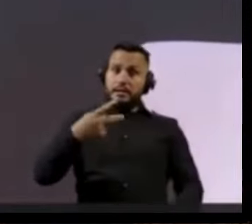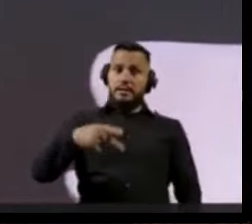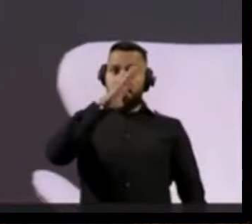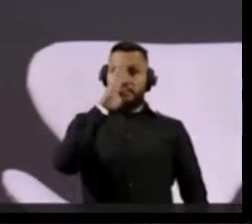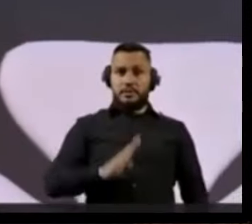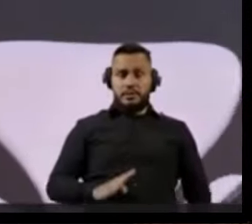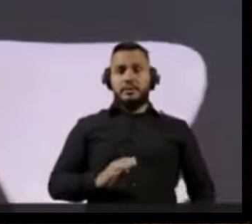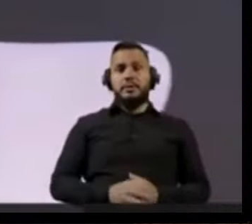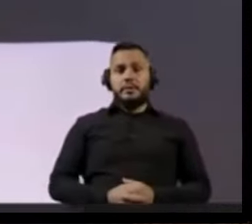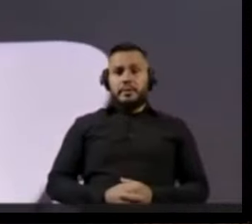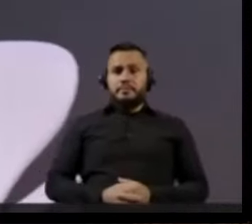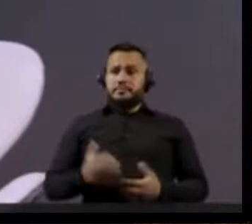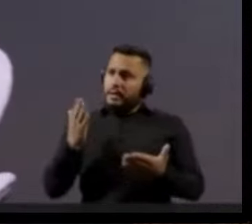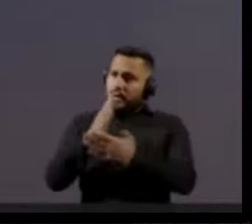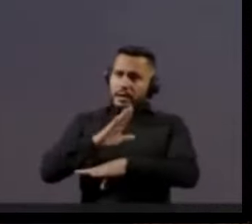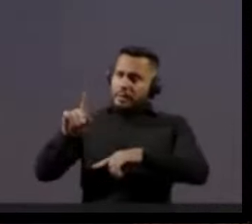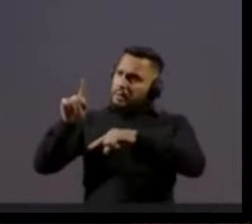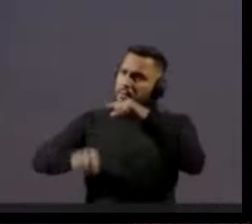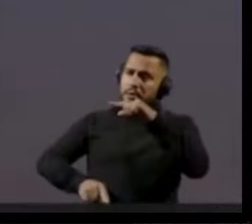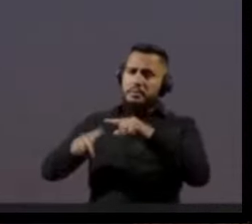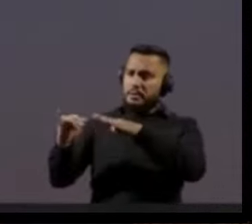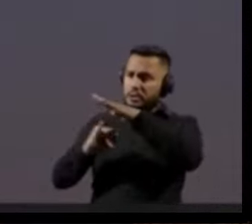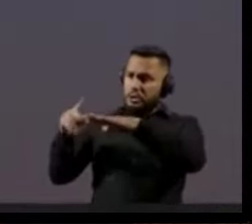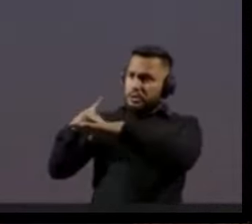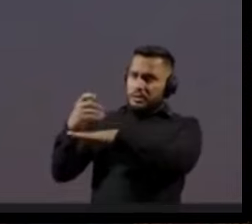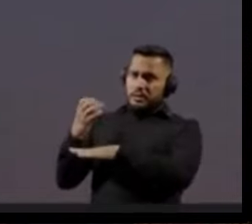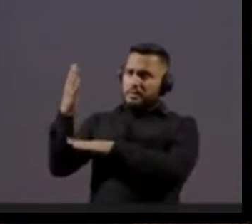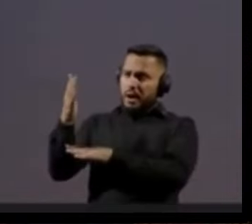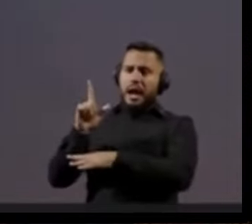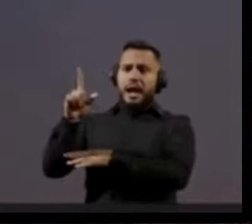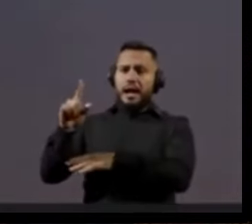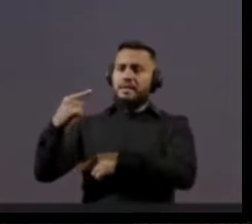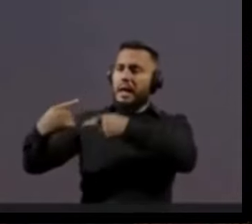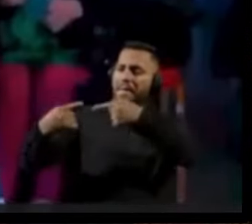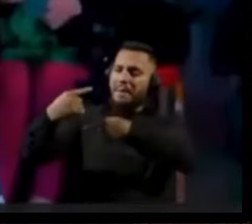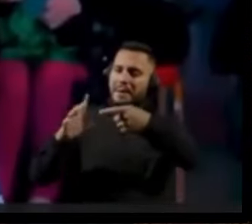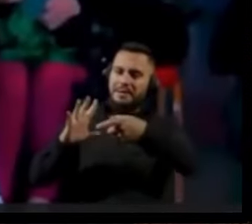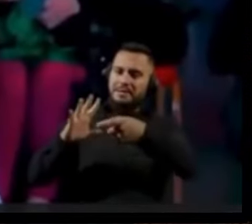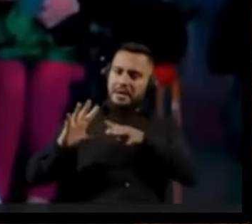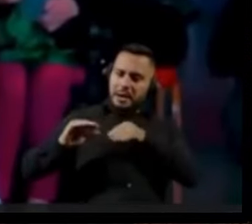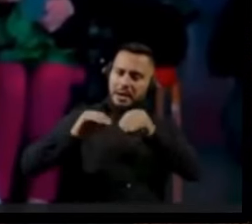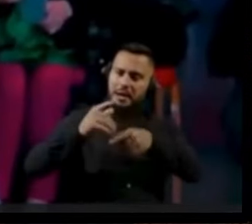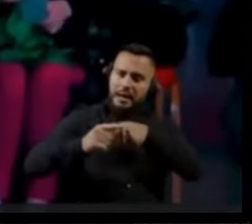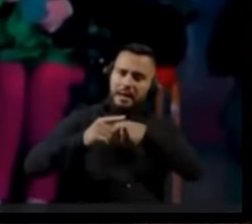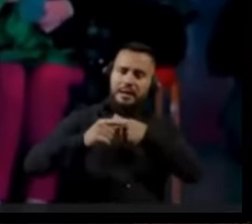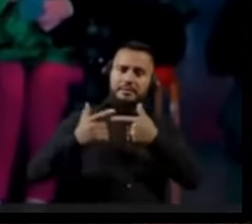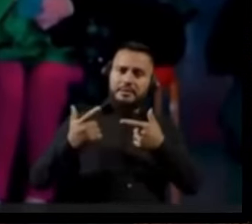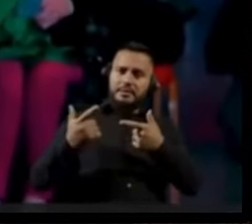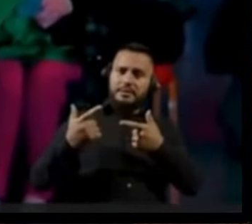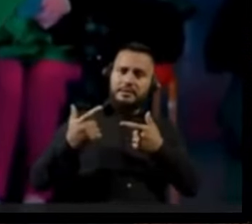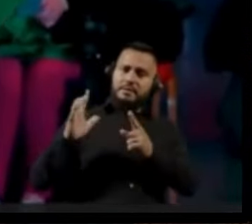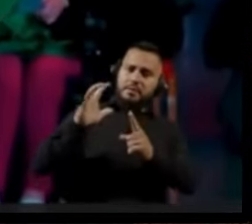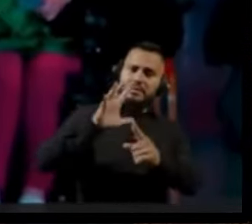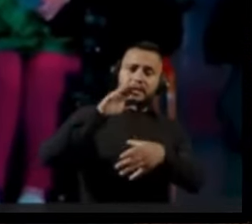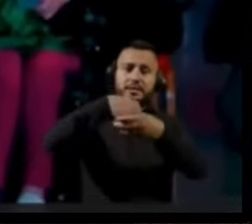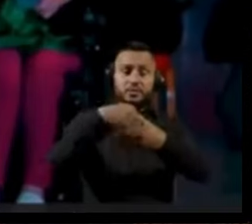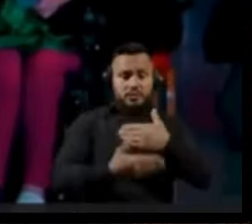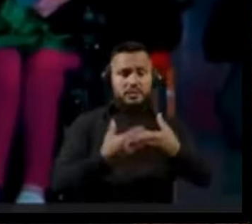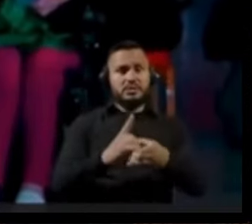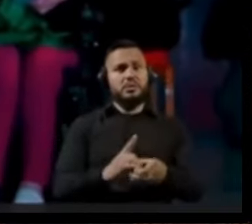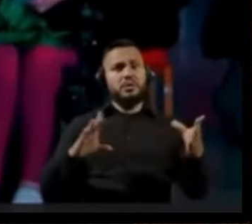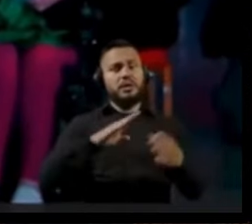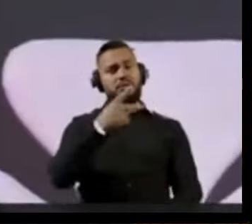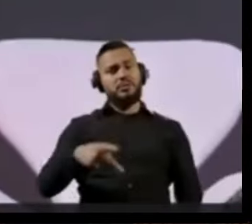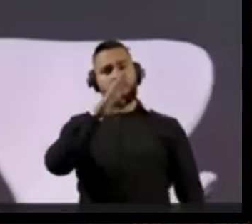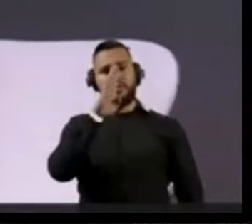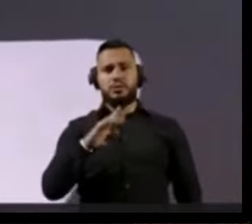nosso país, para impedir que essas grandes fundações façam política e interfiram no processo democrático. Nós somos um povo soberano e nós temos o